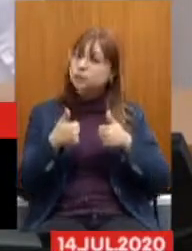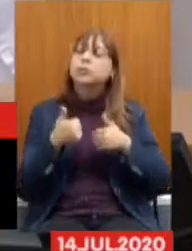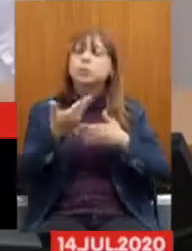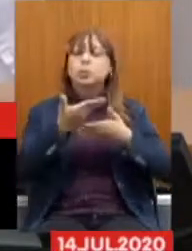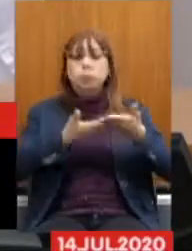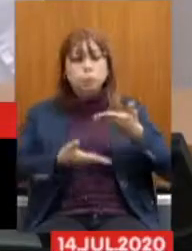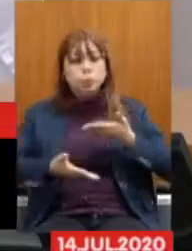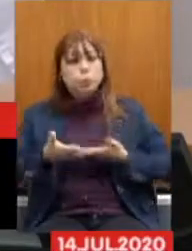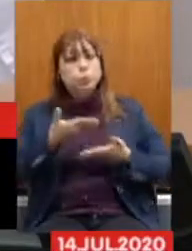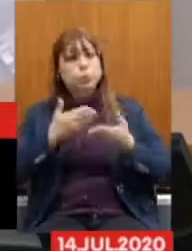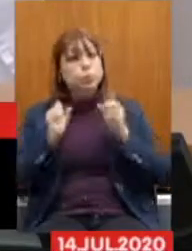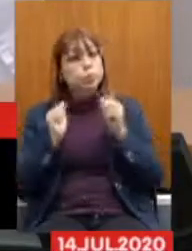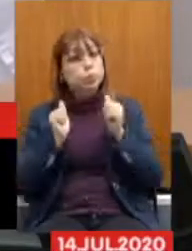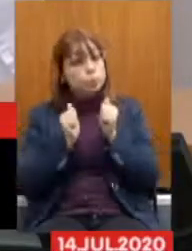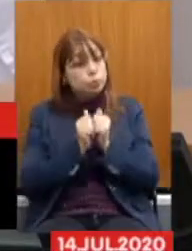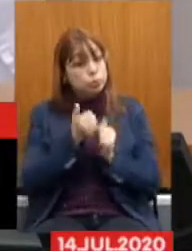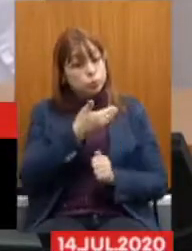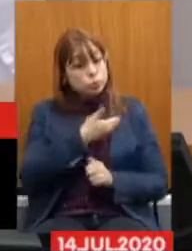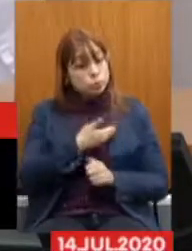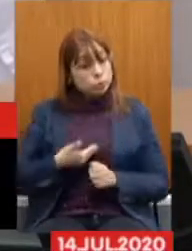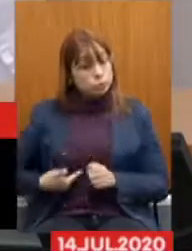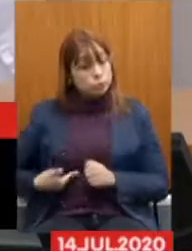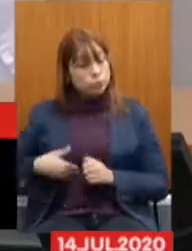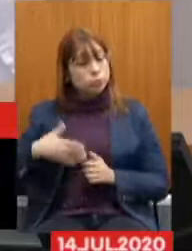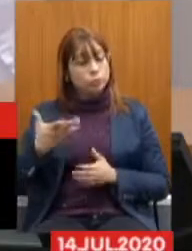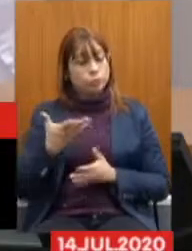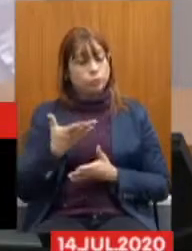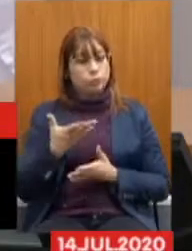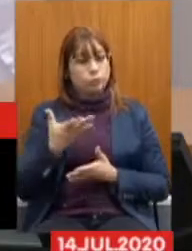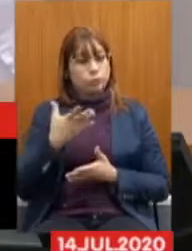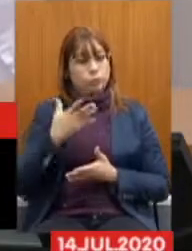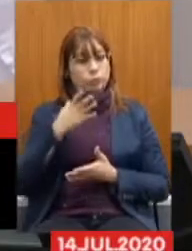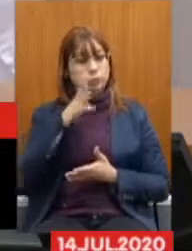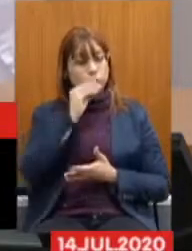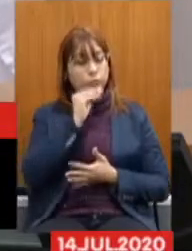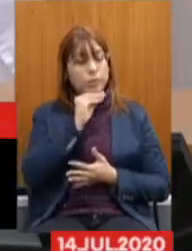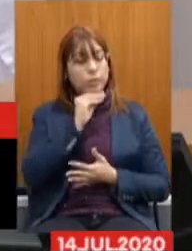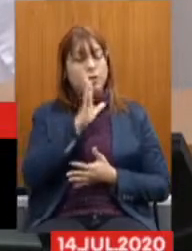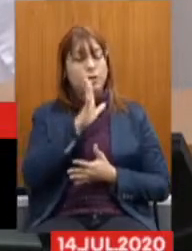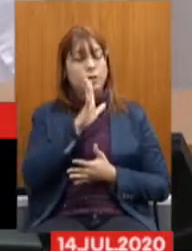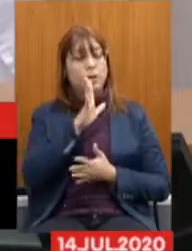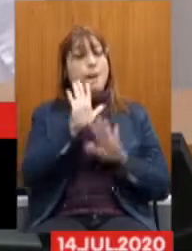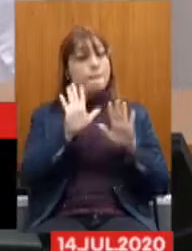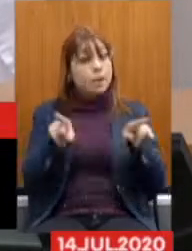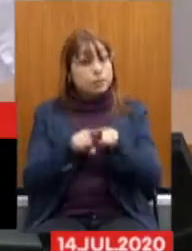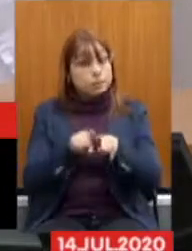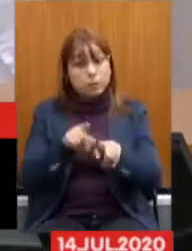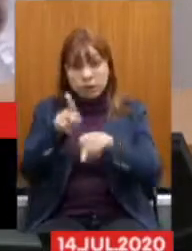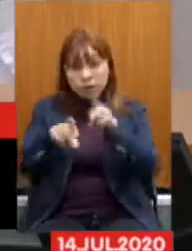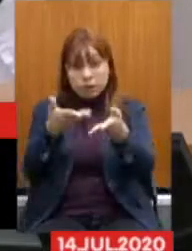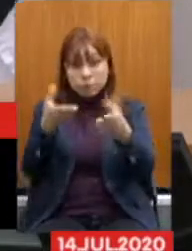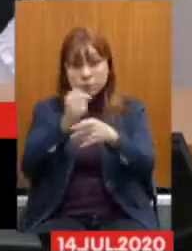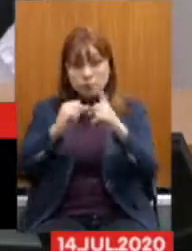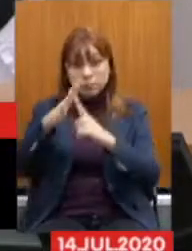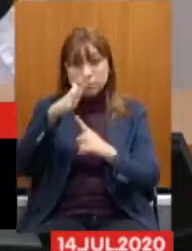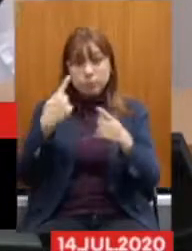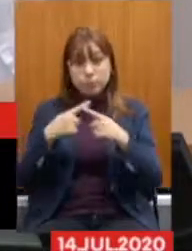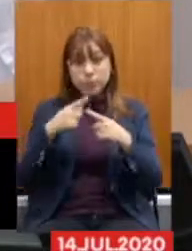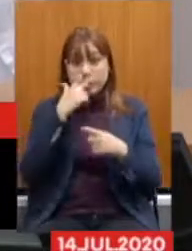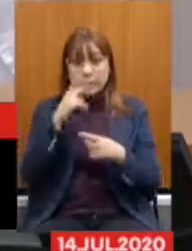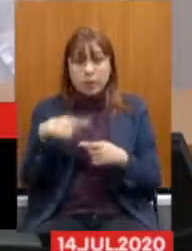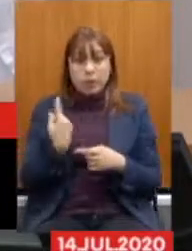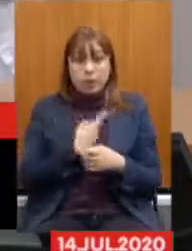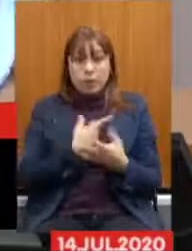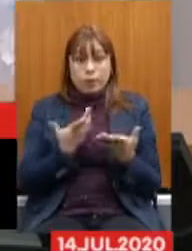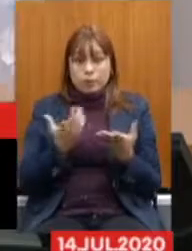públicos E com a sociedade Porque quando você prejudica O serviço público Você prejudica Quem usa O serviço público Estamos colocando Como se estivéssemos